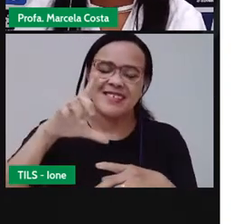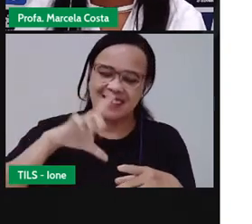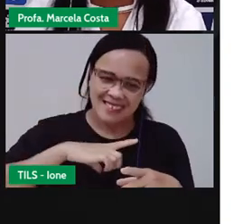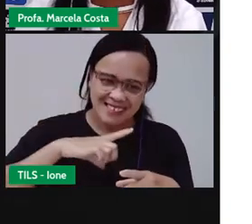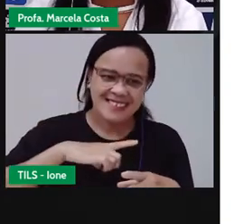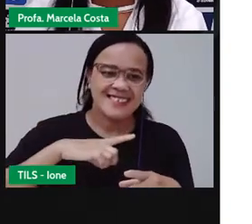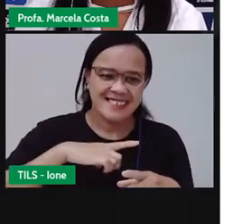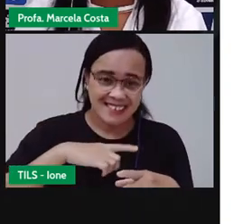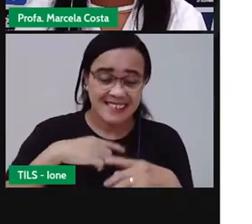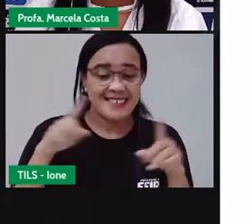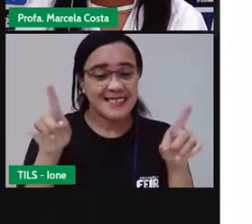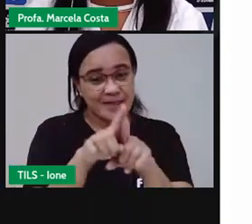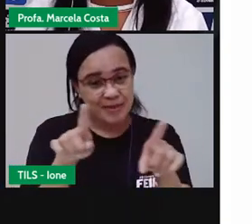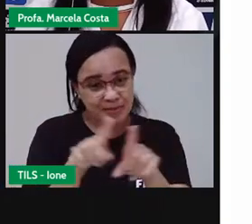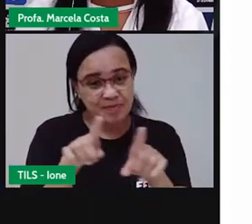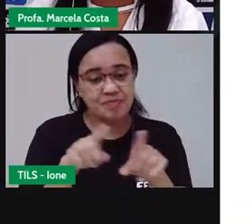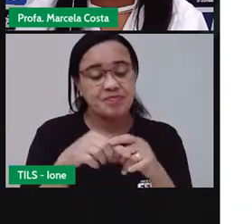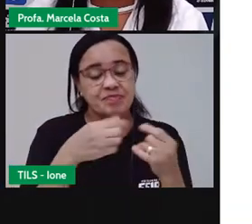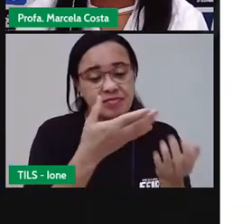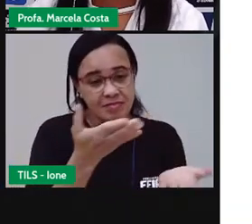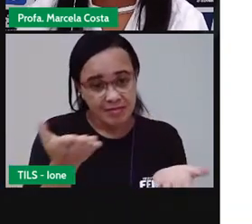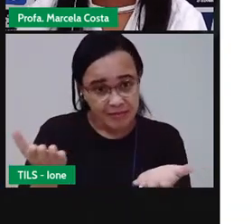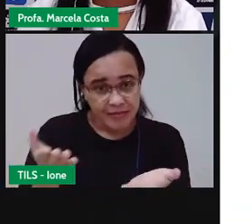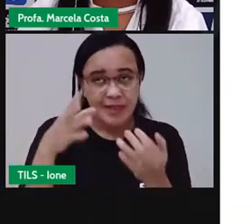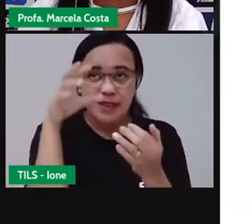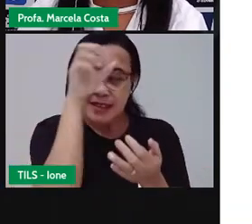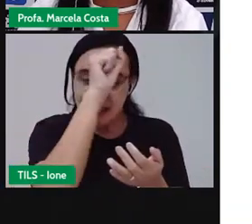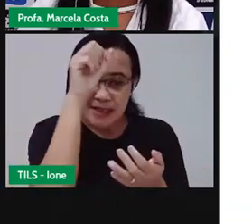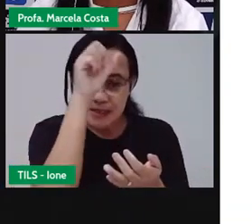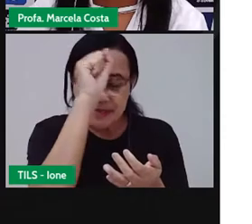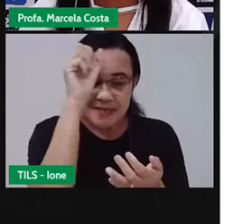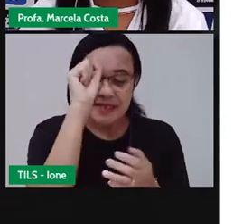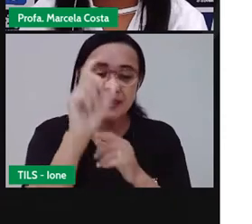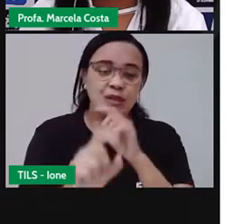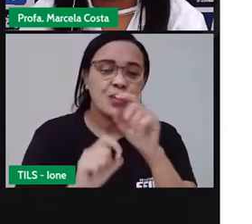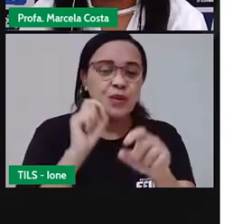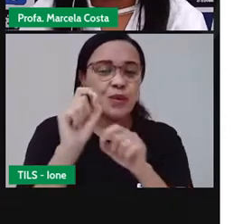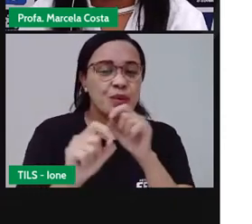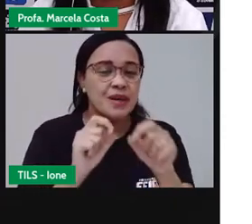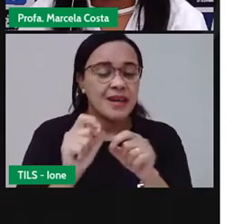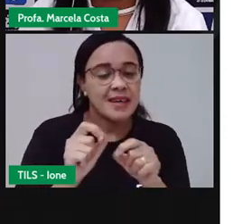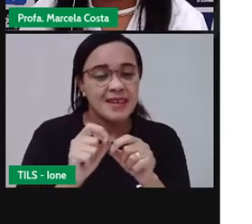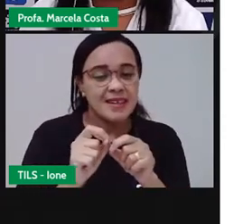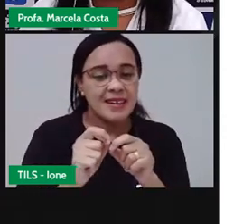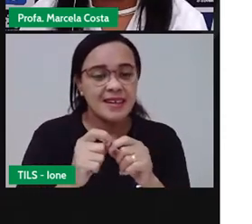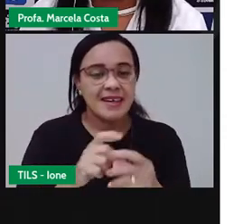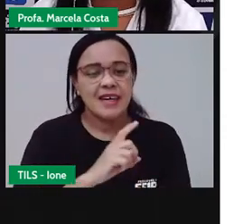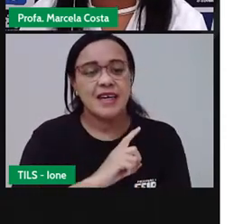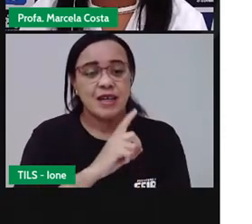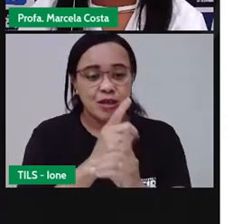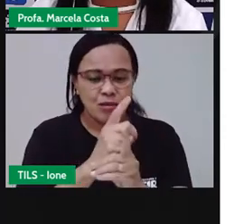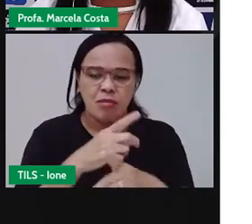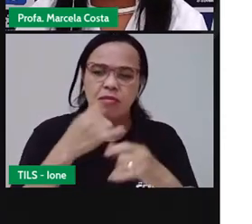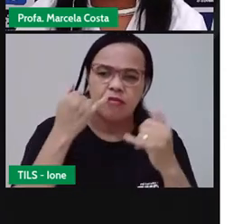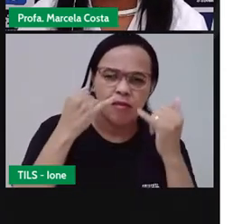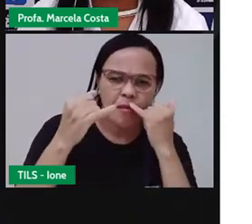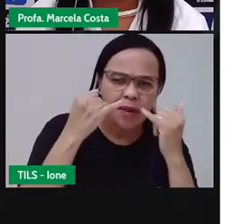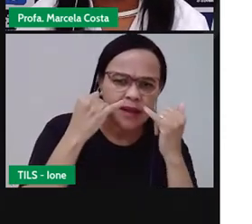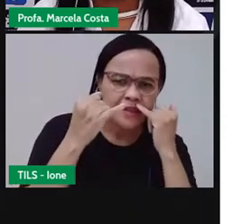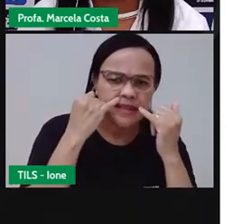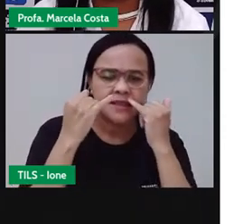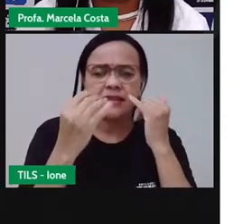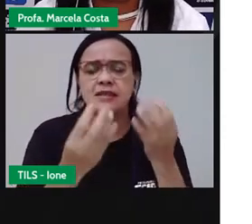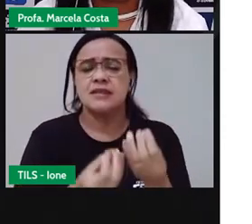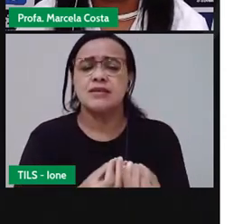Também, crianças, vocês vão aprender a identificar informações que